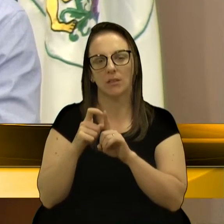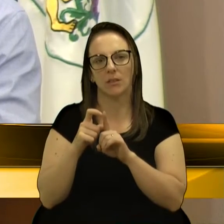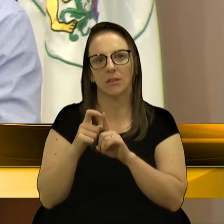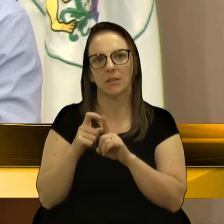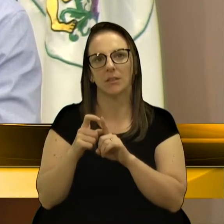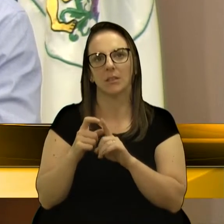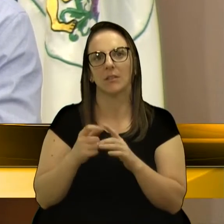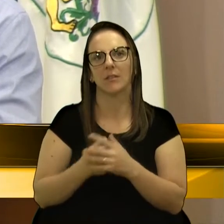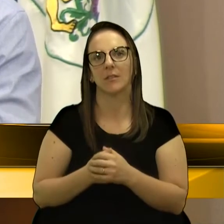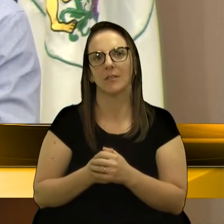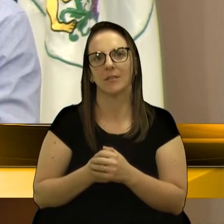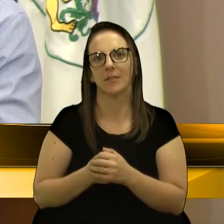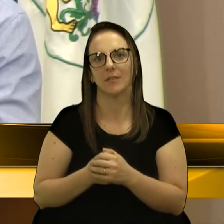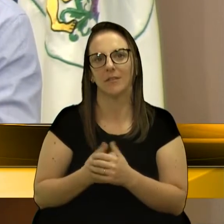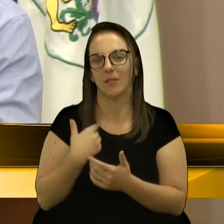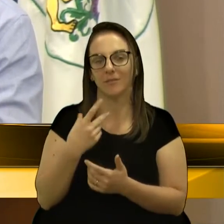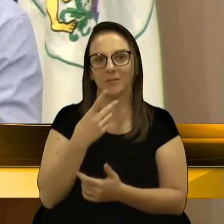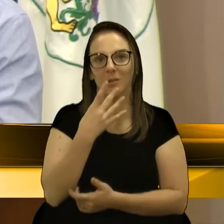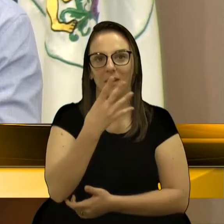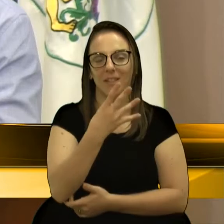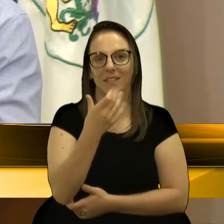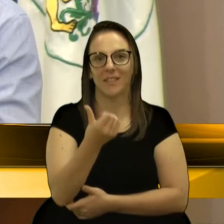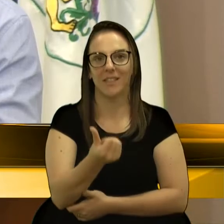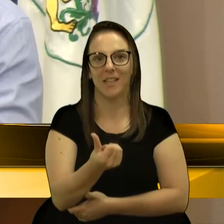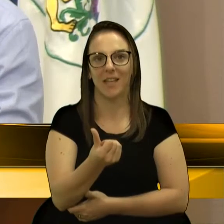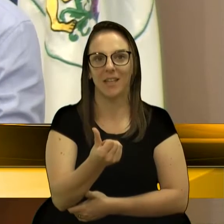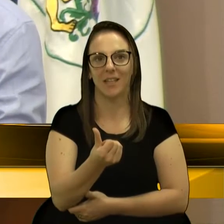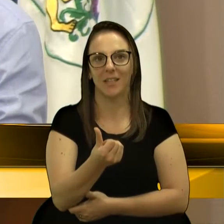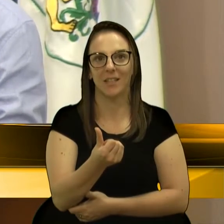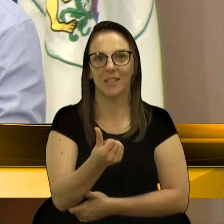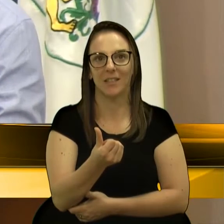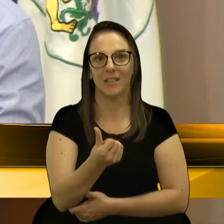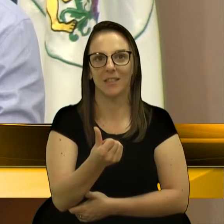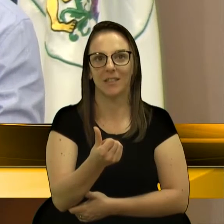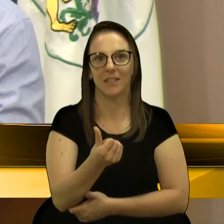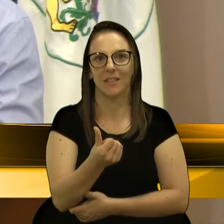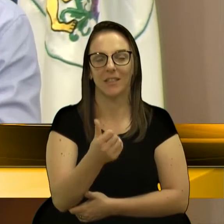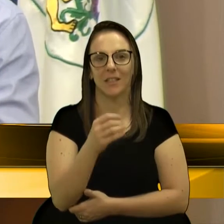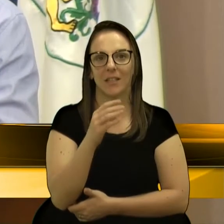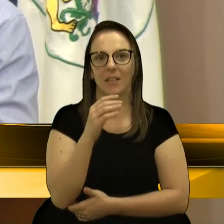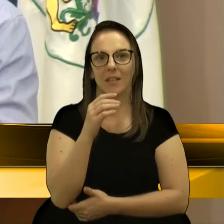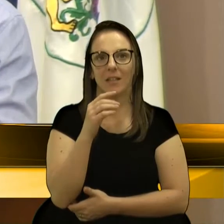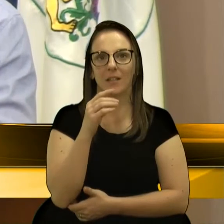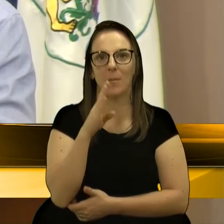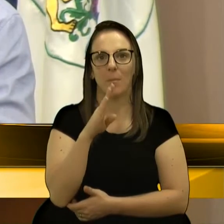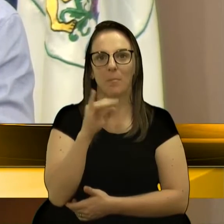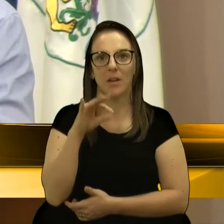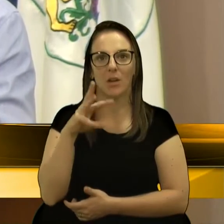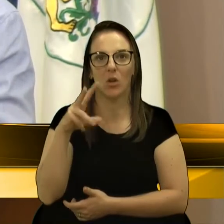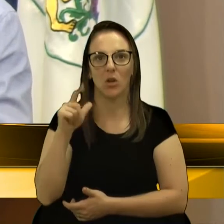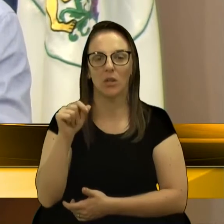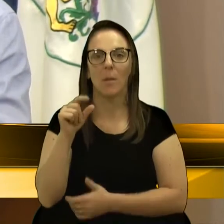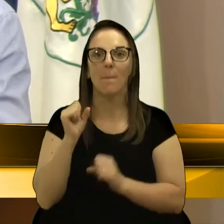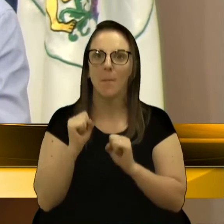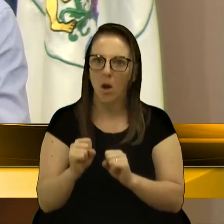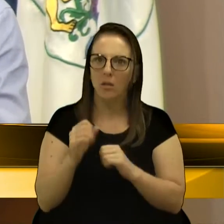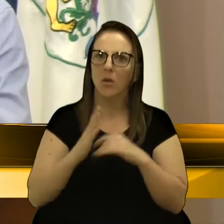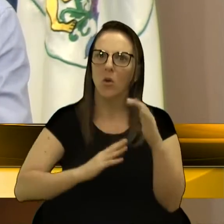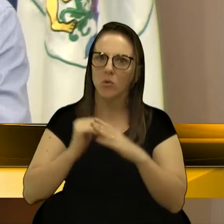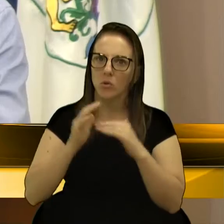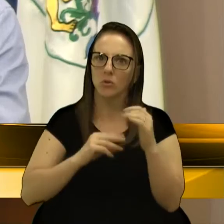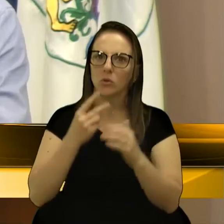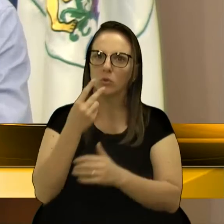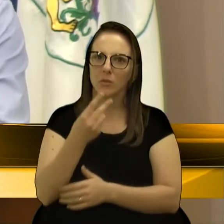410 milhões de reais. Escutem essa, é? Suficiente para construir 240